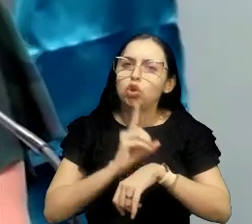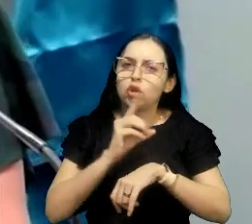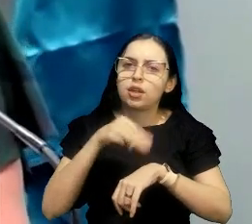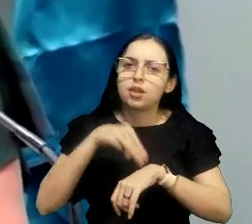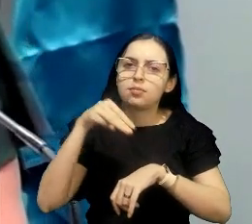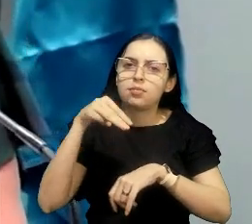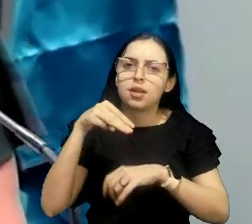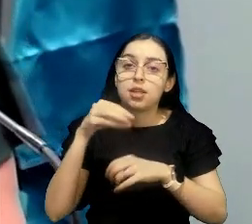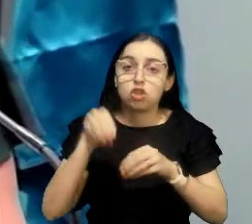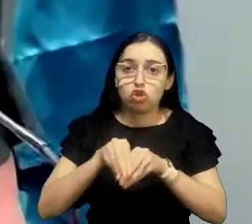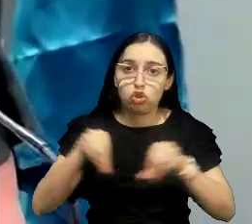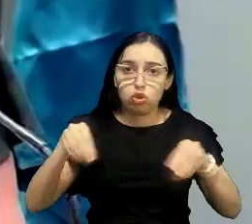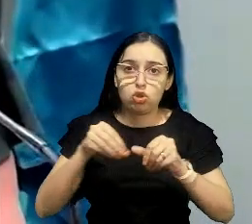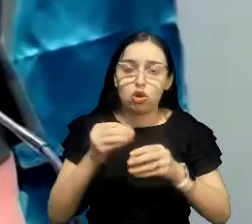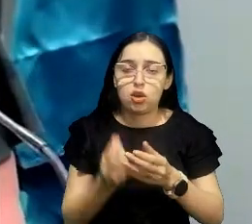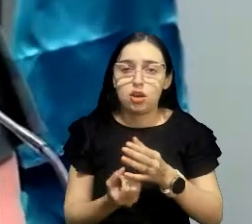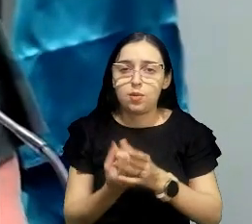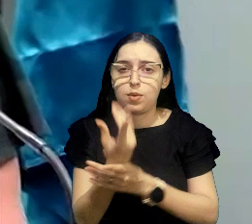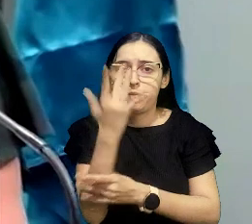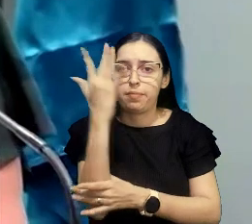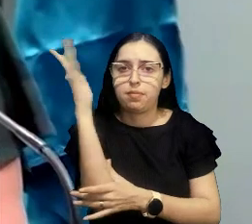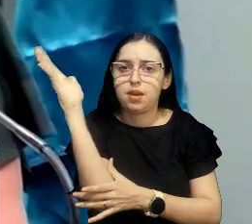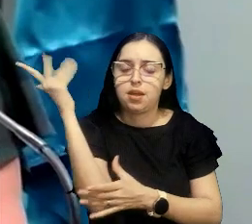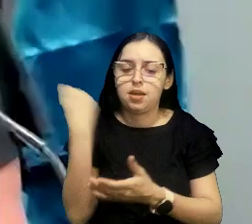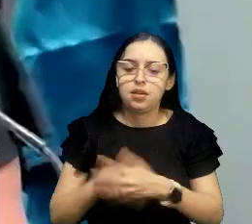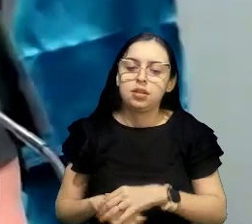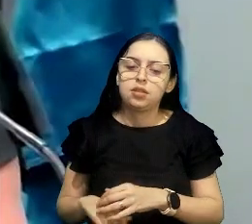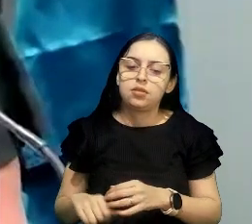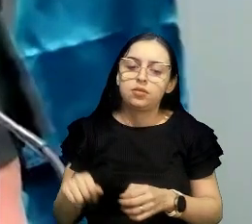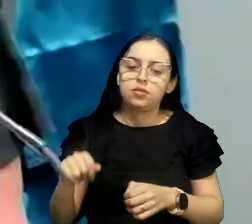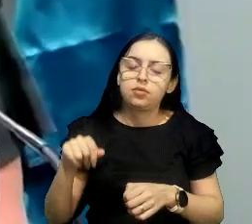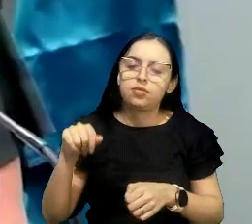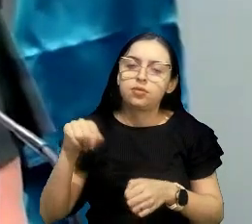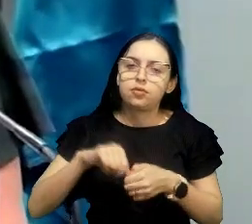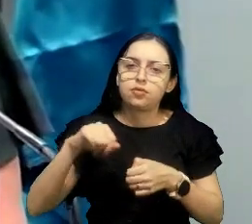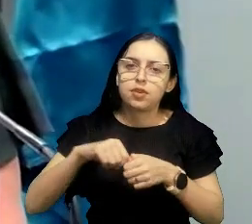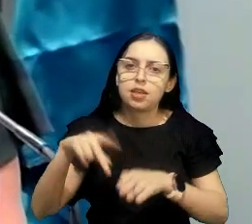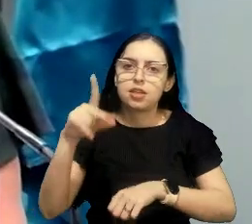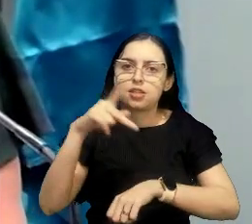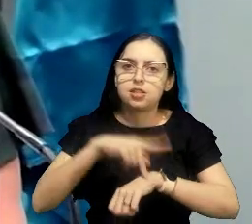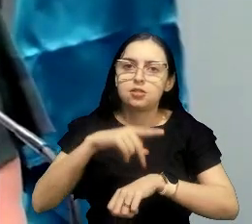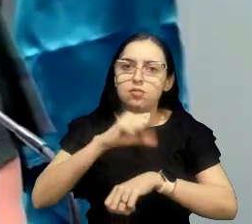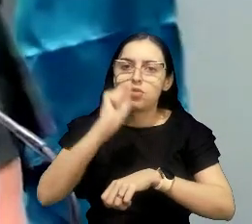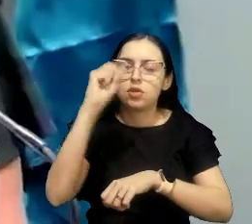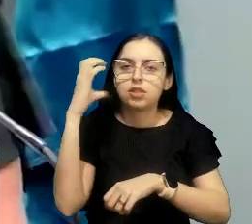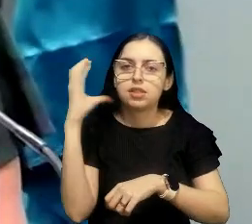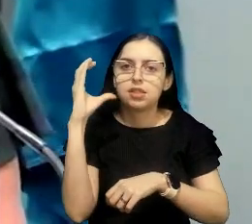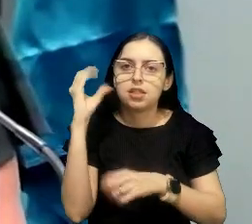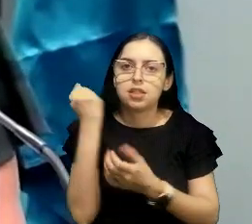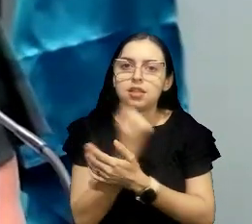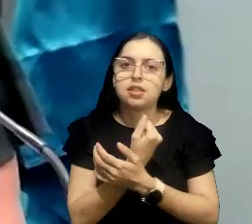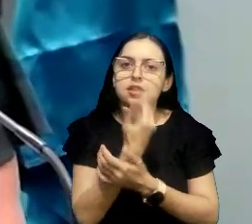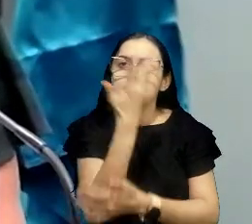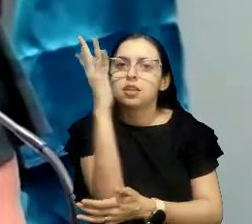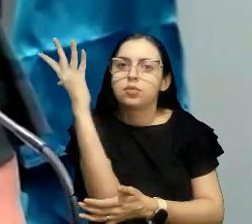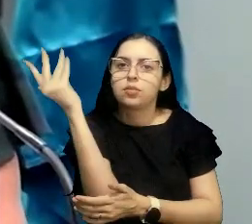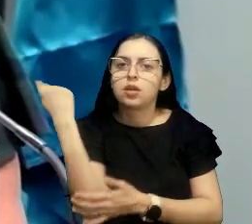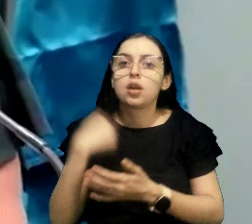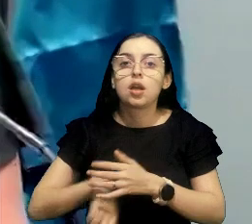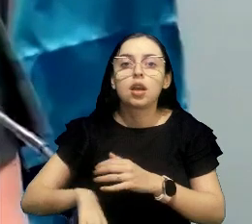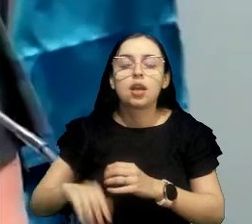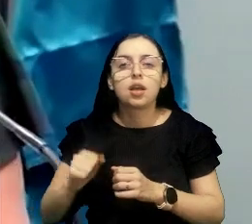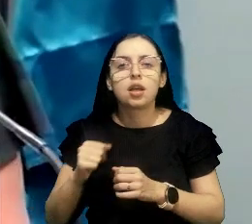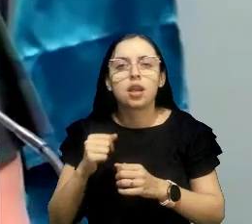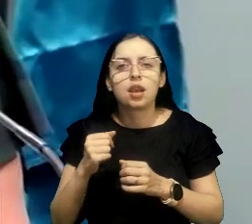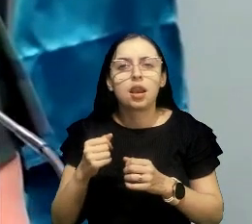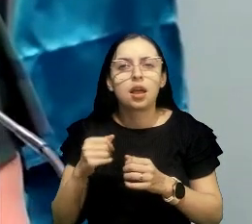Universidade Federal de Viçosa, realizou pós-doutorado em Ciências Ambientais pela Escola de Engenharia de São Carlos